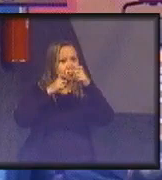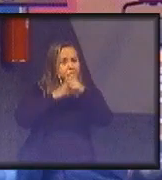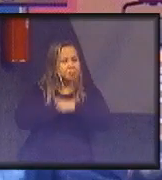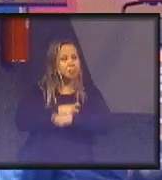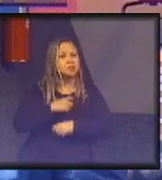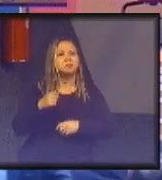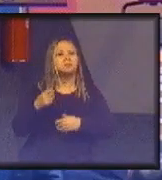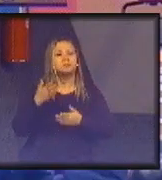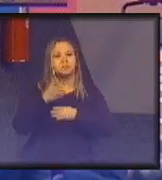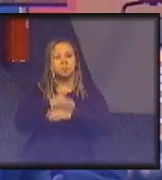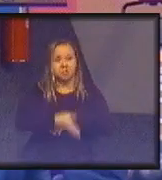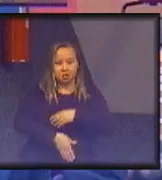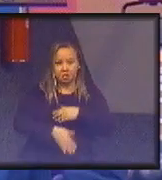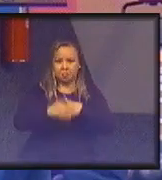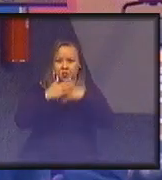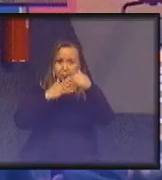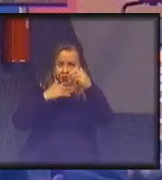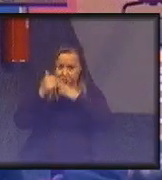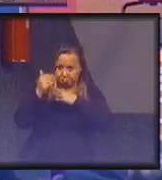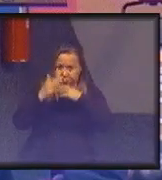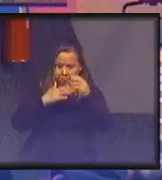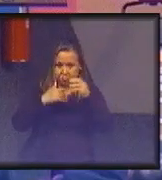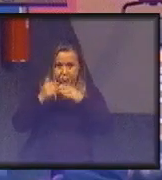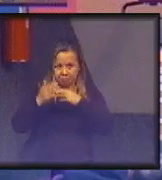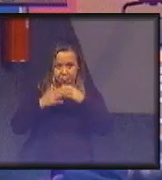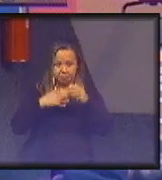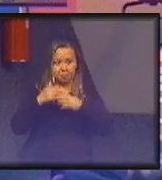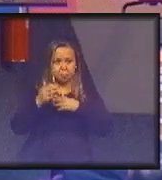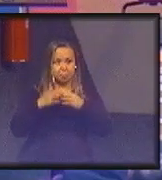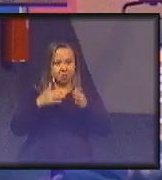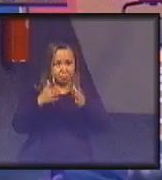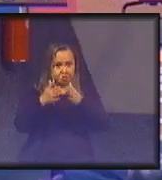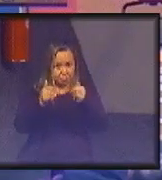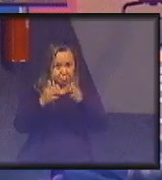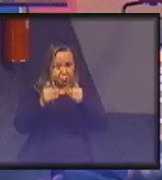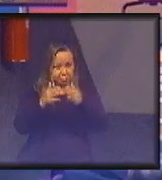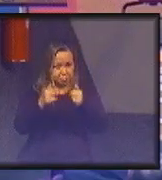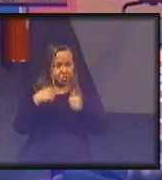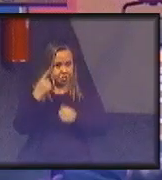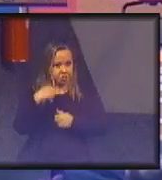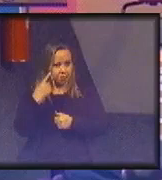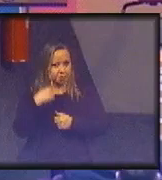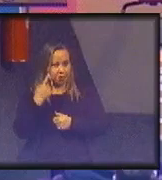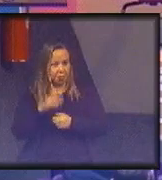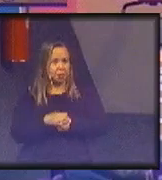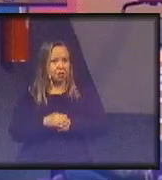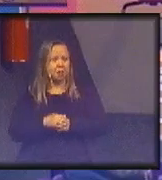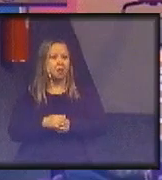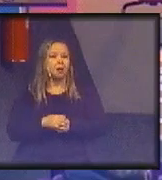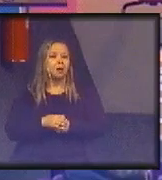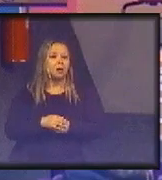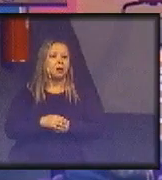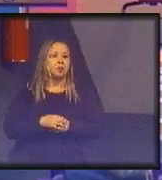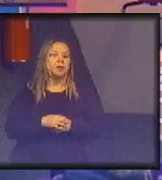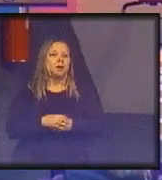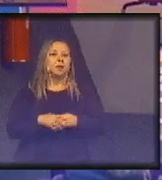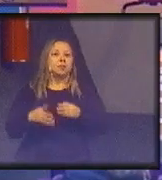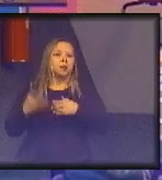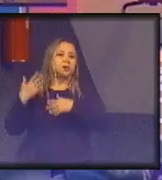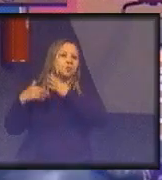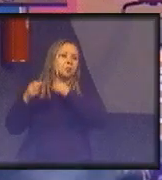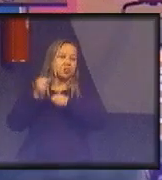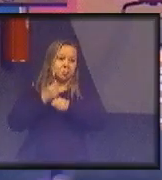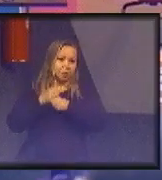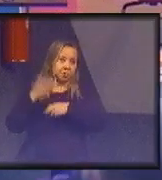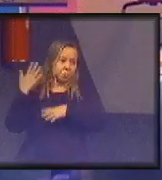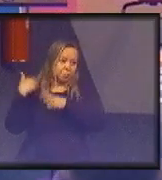ação, que para vocês terem ideia, a ação é de fevereiro de 86, a sentença de primeira instância foi dada o ano passado, para